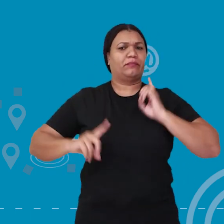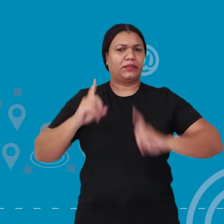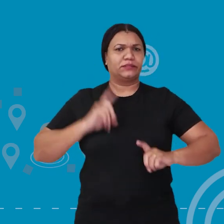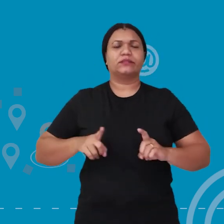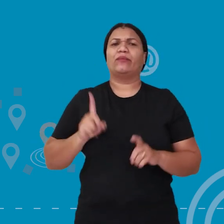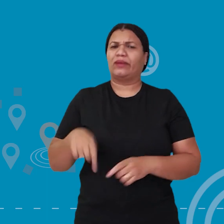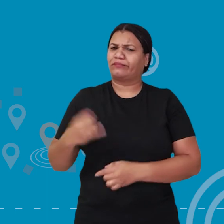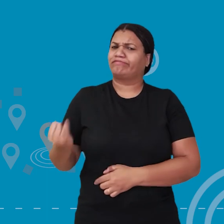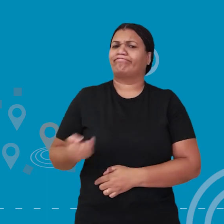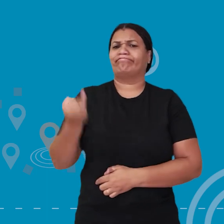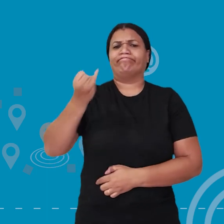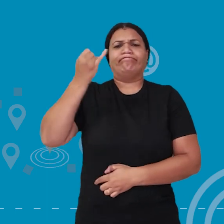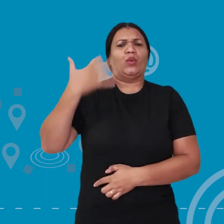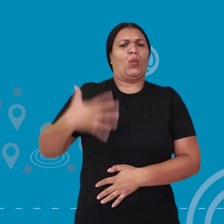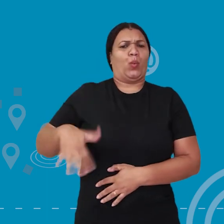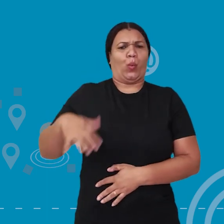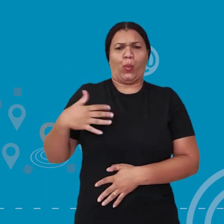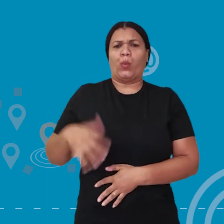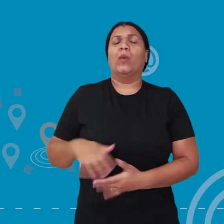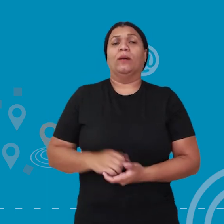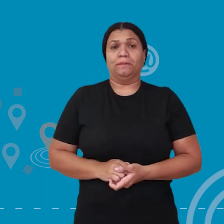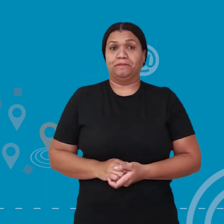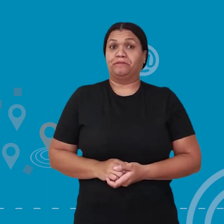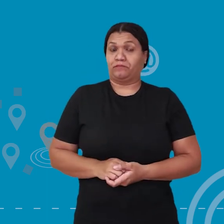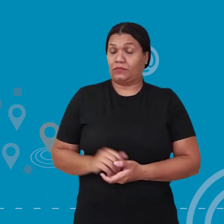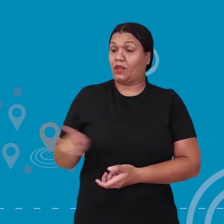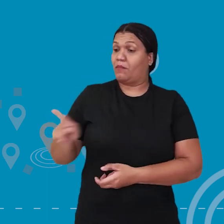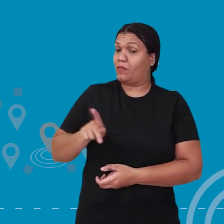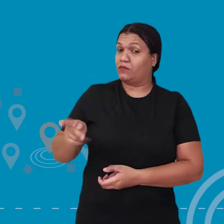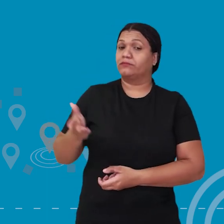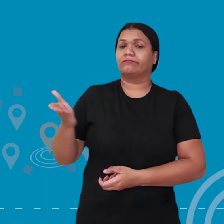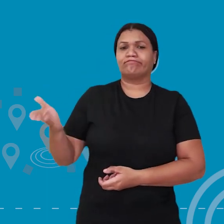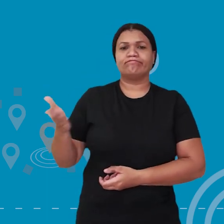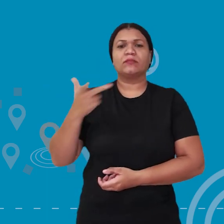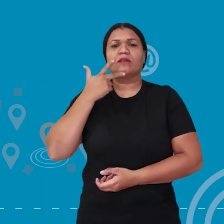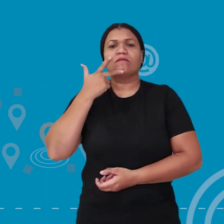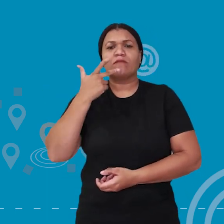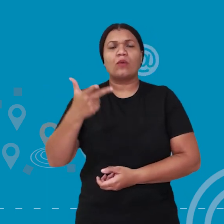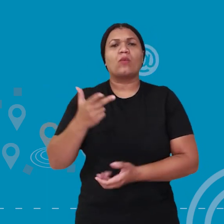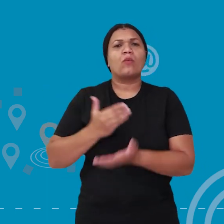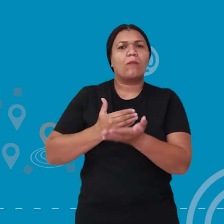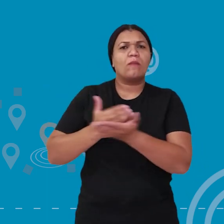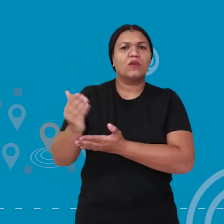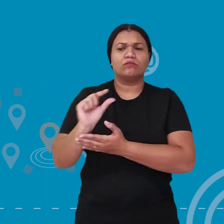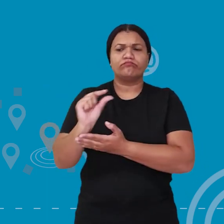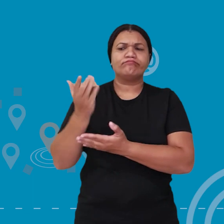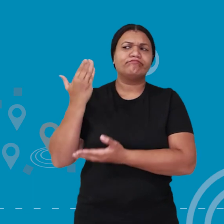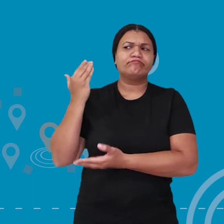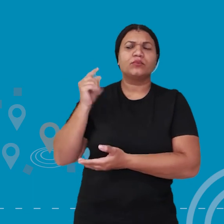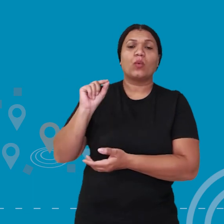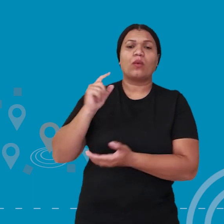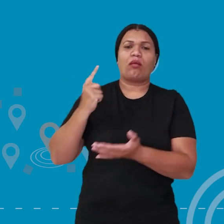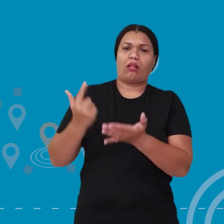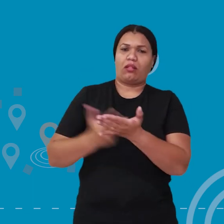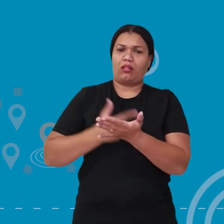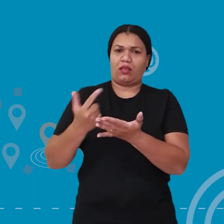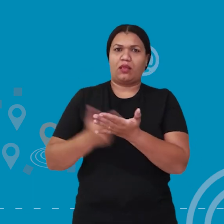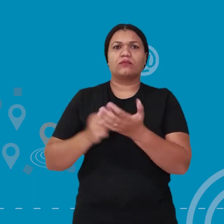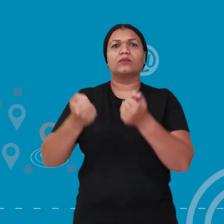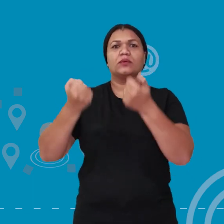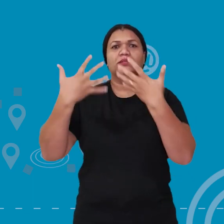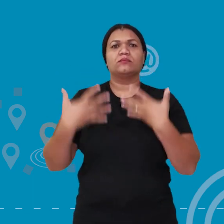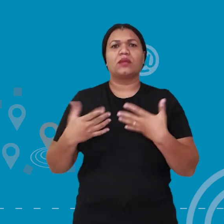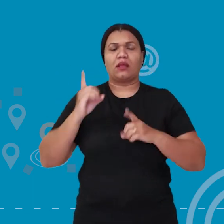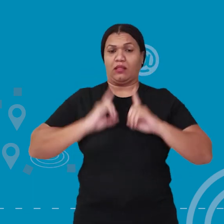depressão, é imprescindível. A professora, Daniele, lançou recentemente um livro que